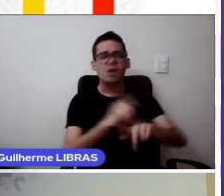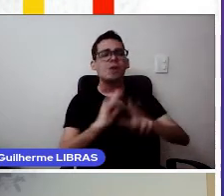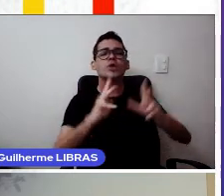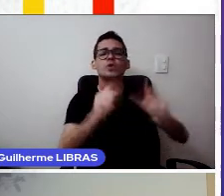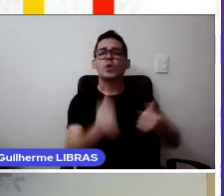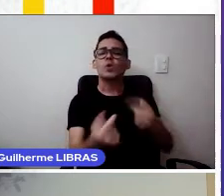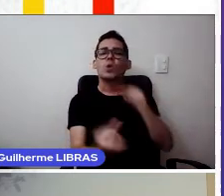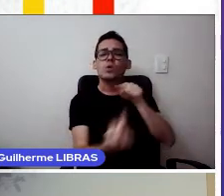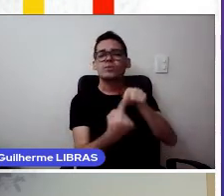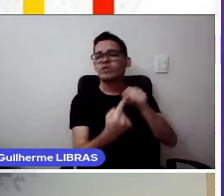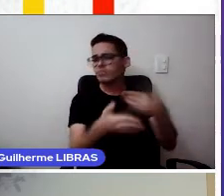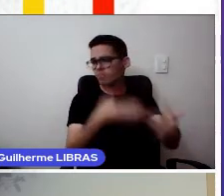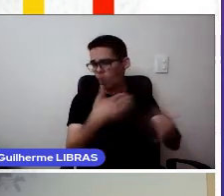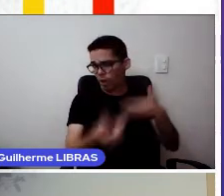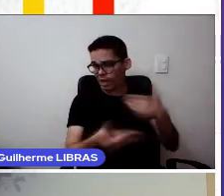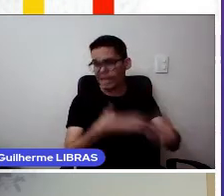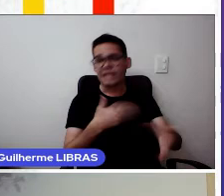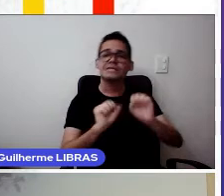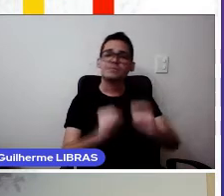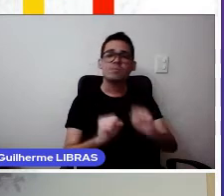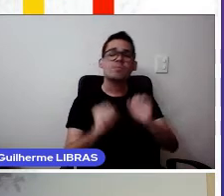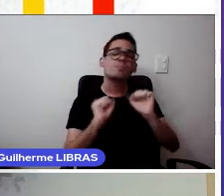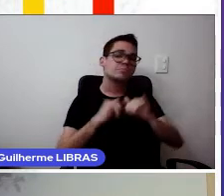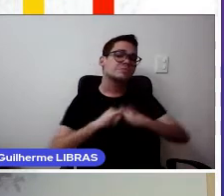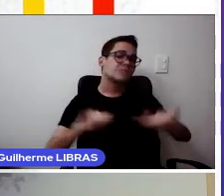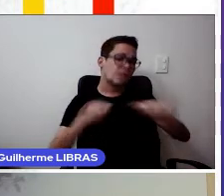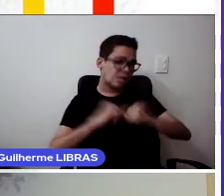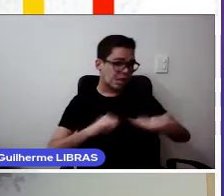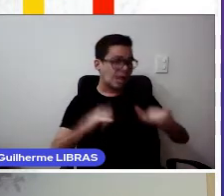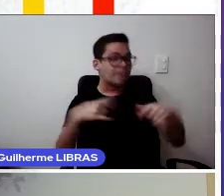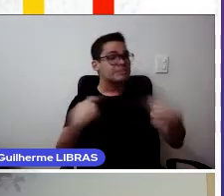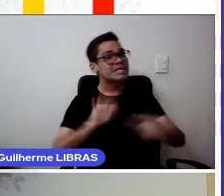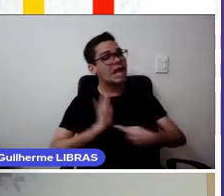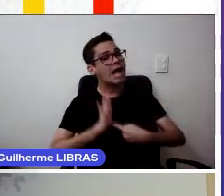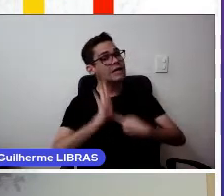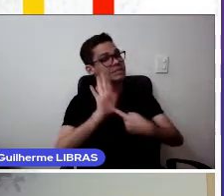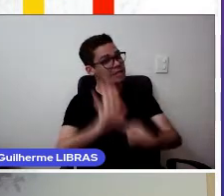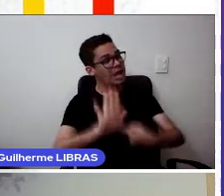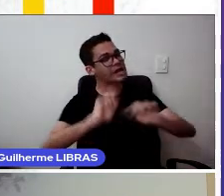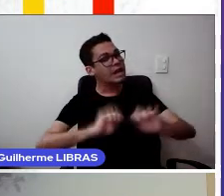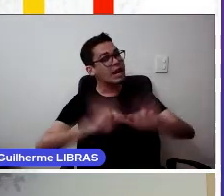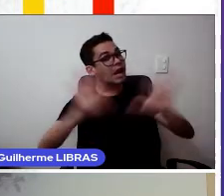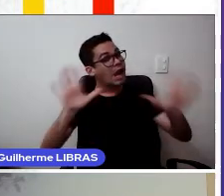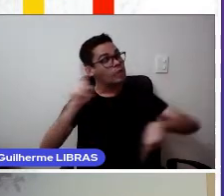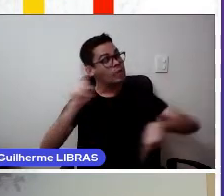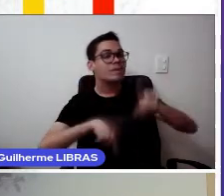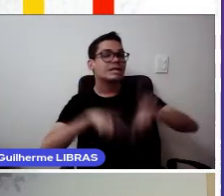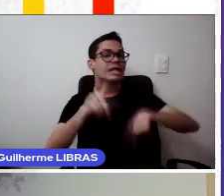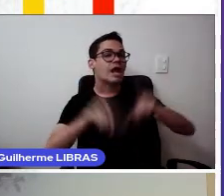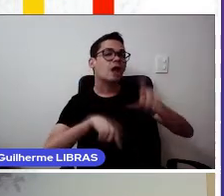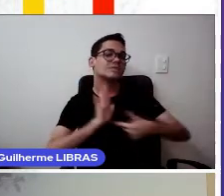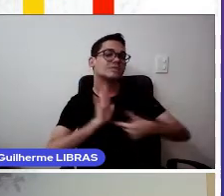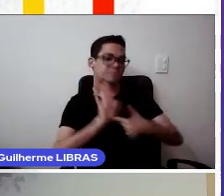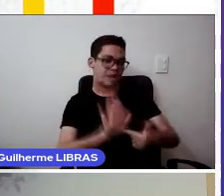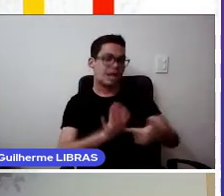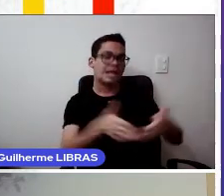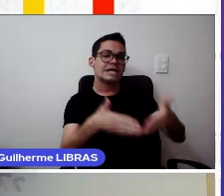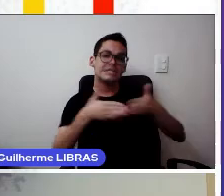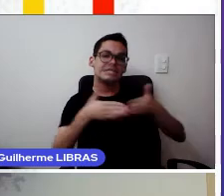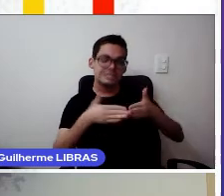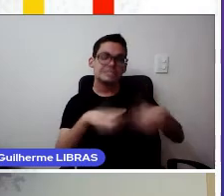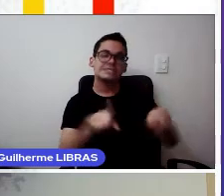finalidade, mesmo que comercial, deve-se indicar explicitamente no do material a ser enviado, a licença a ele